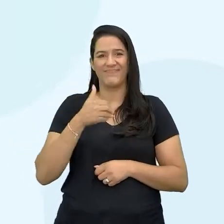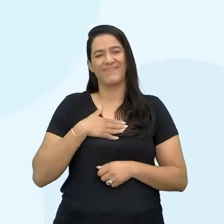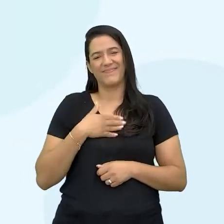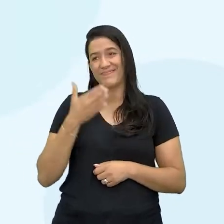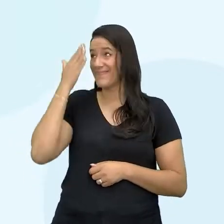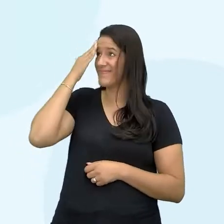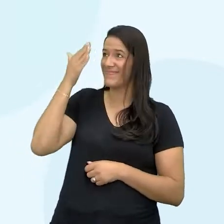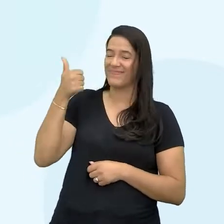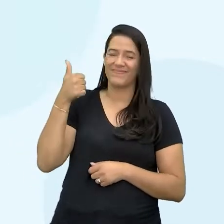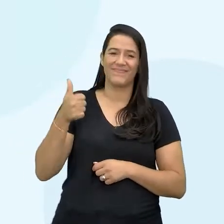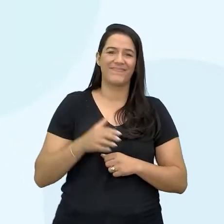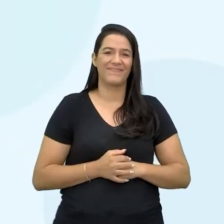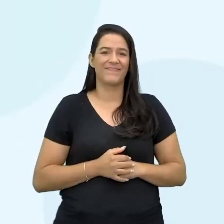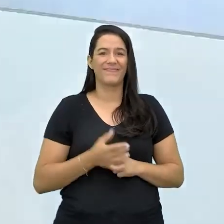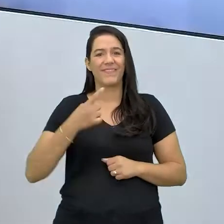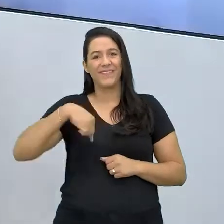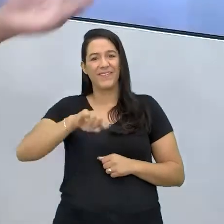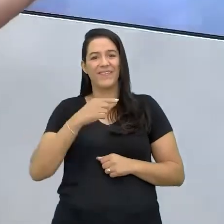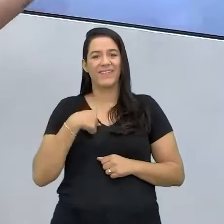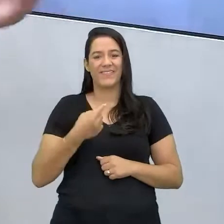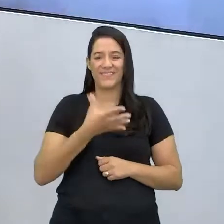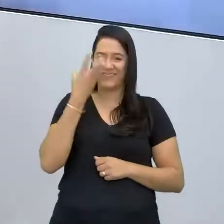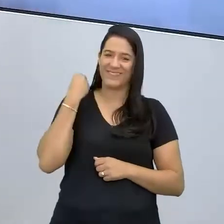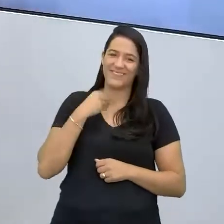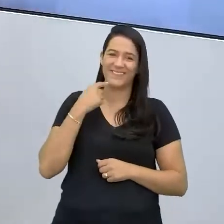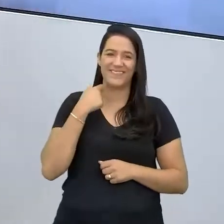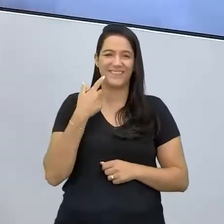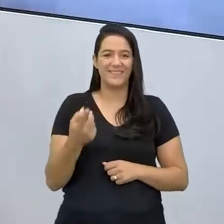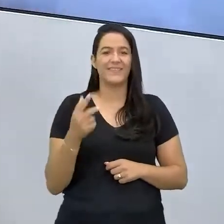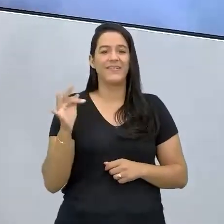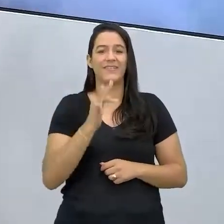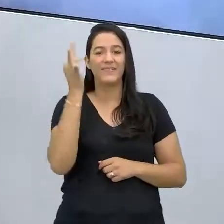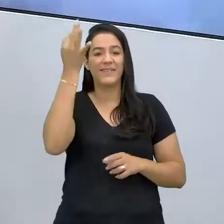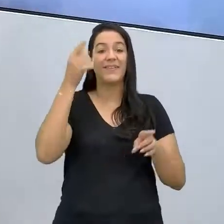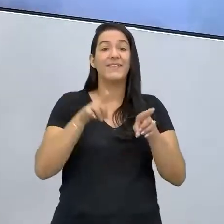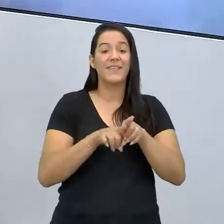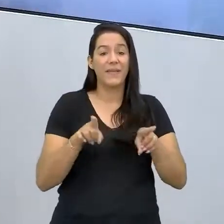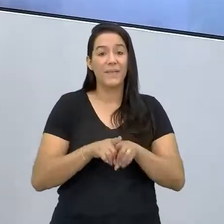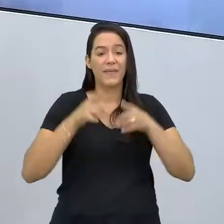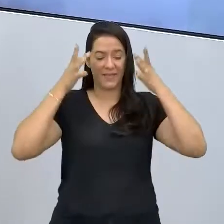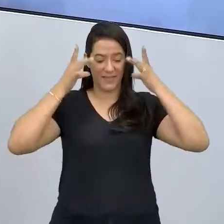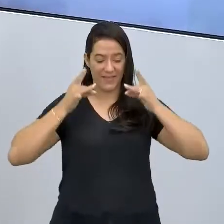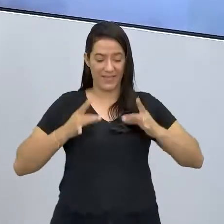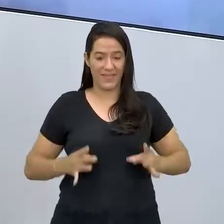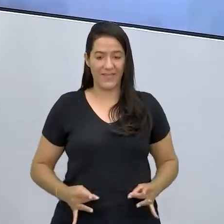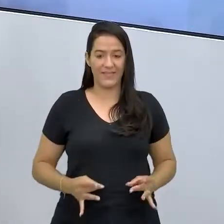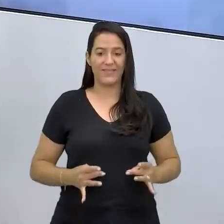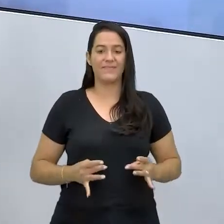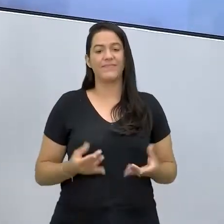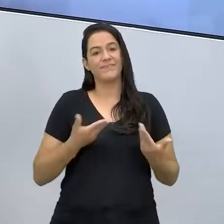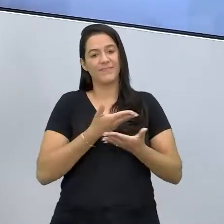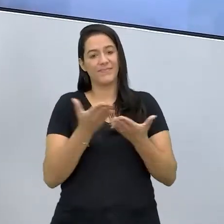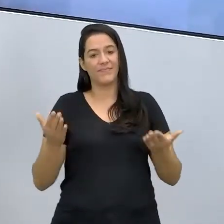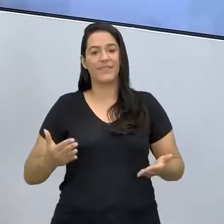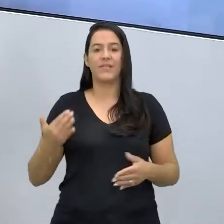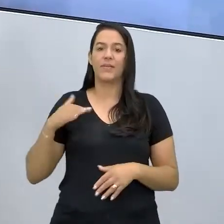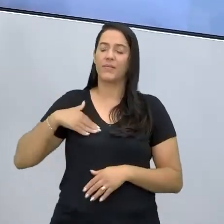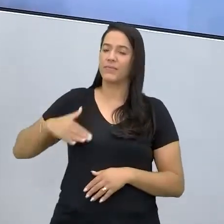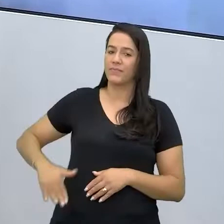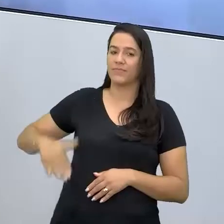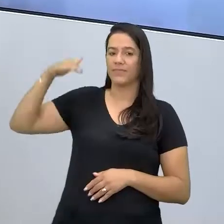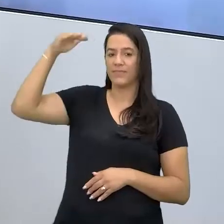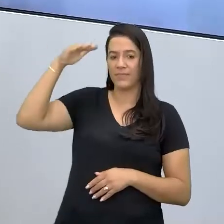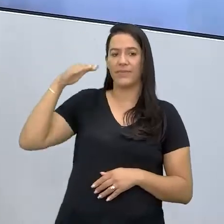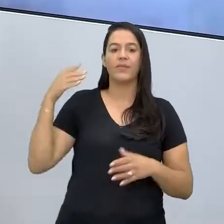seja muito bem-vinda a essa aula, Flávia. Acabei esquecendo de falar de você e esqueci também de fazer minha audiodescrição, né? Sou um homem de estatura mediana,